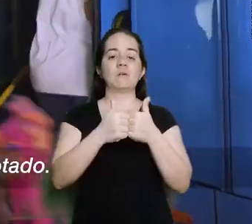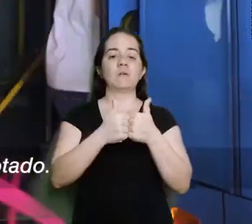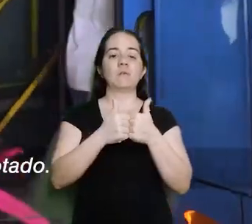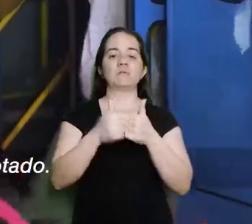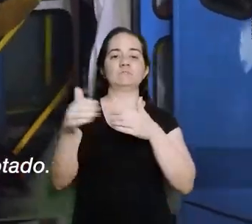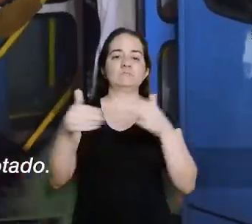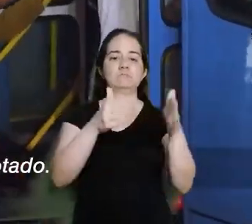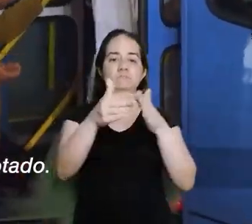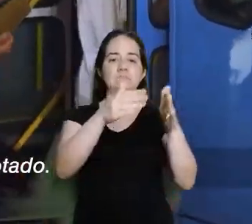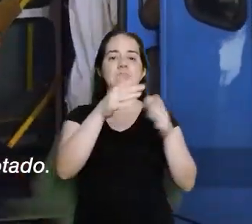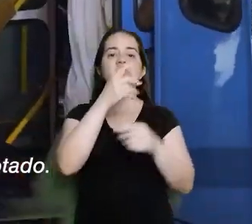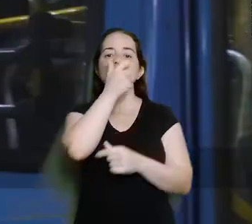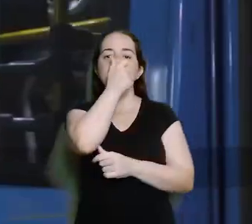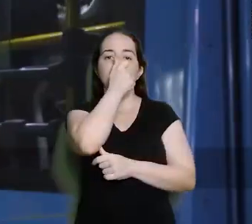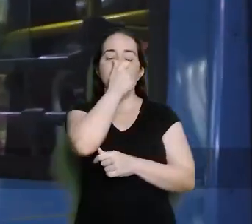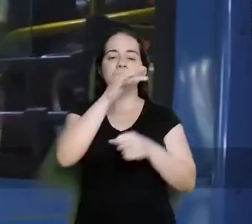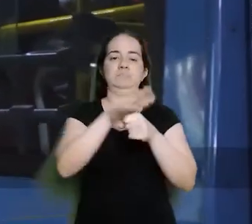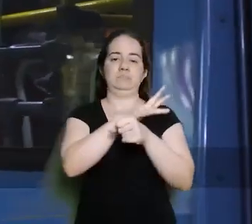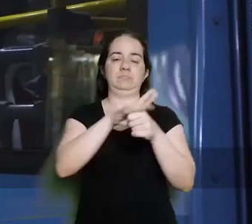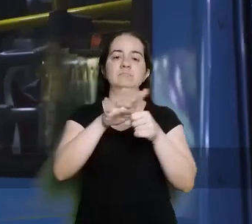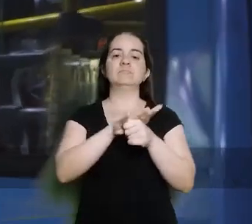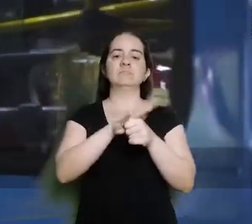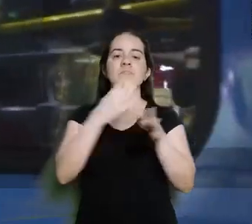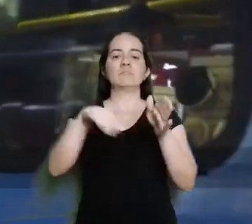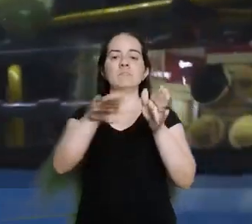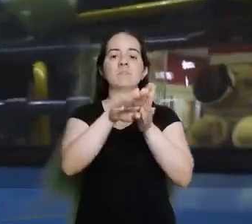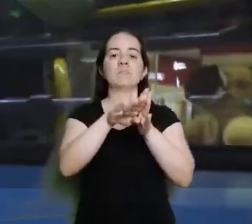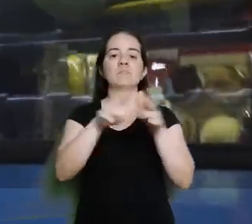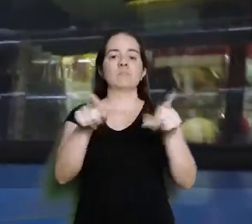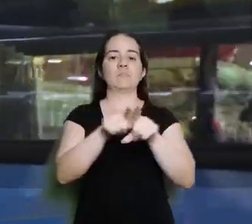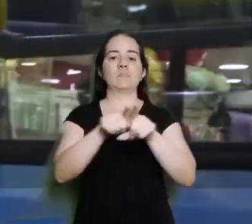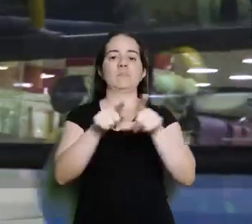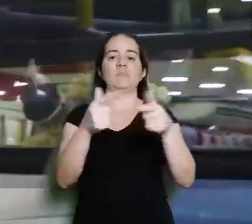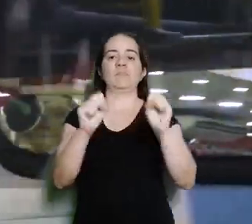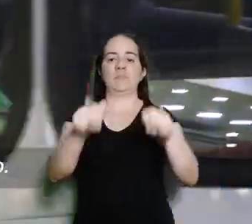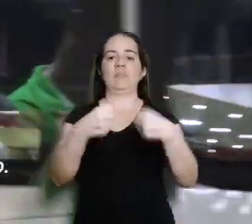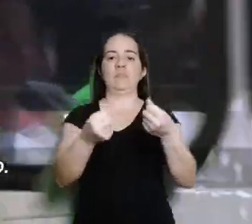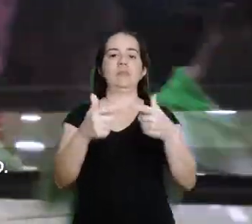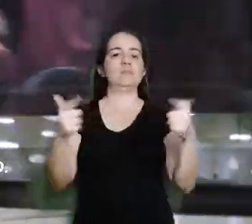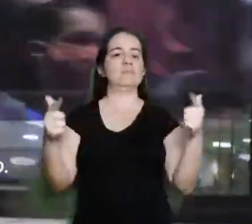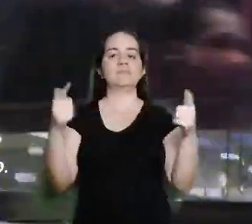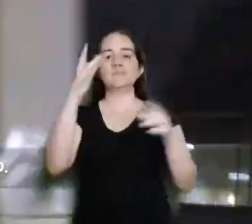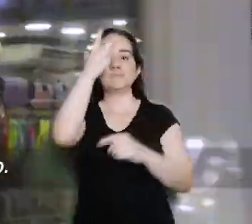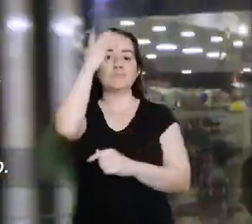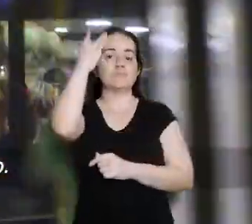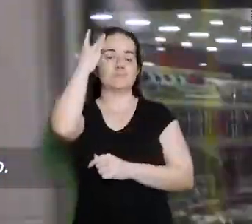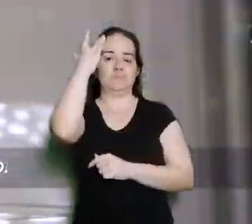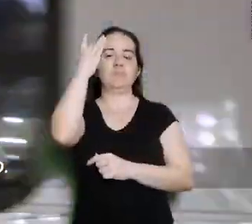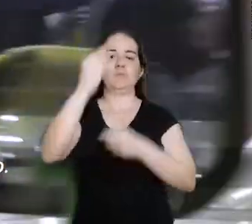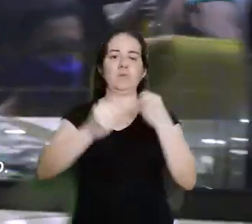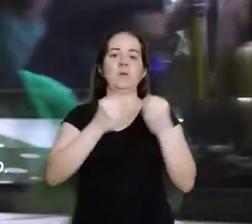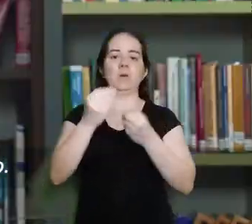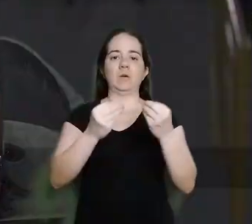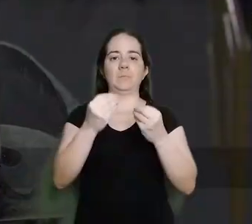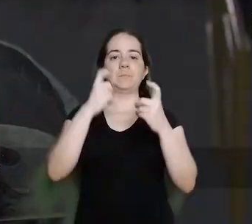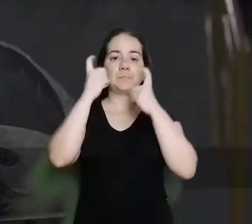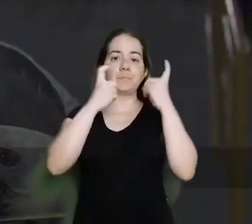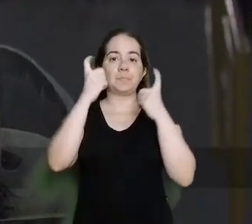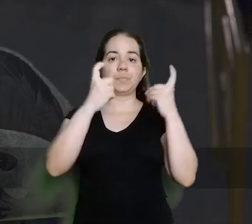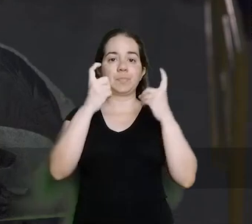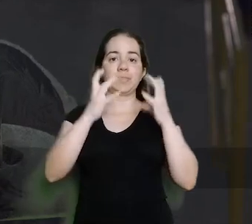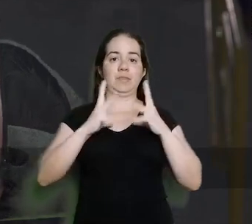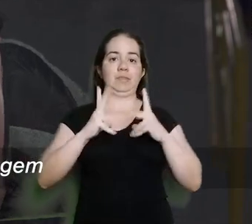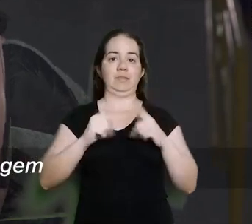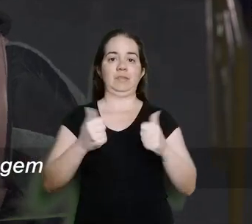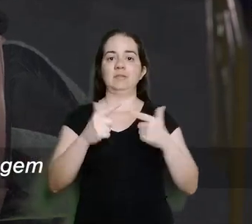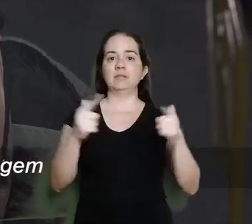sempre assim, lotado. E os terminais de ônibus não oferecem segurança ao usuário do transporte coletivo. Também